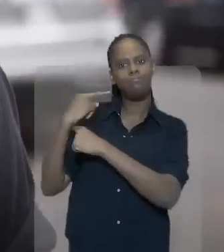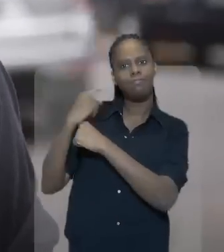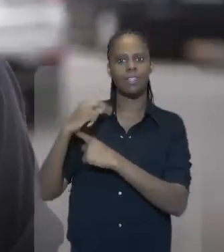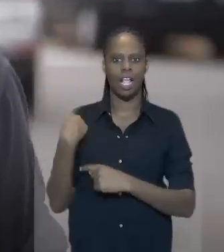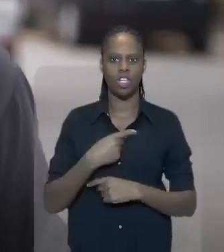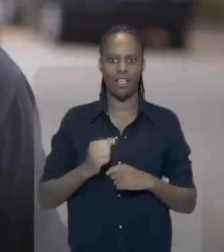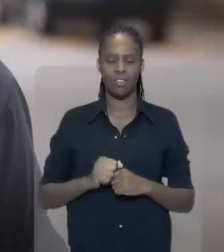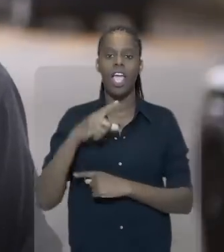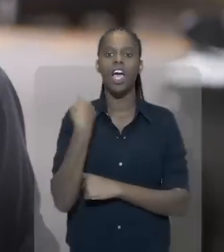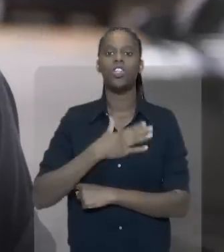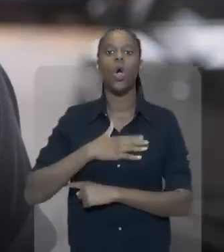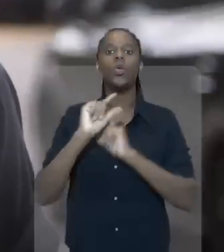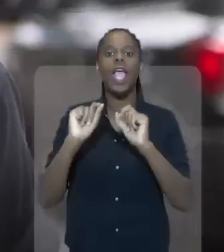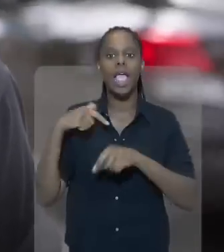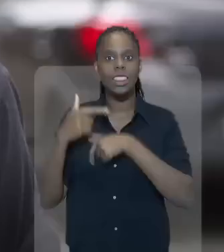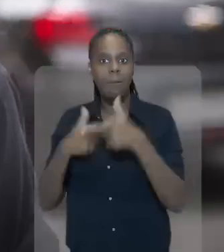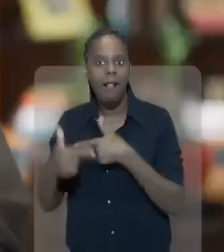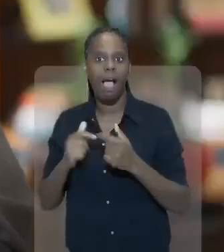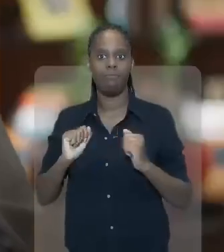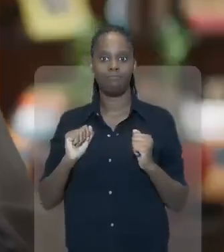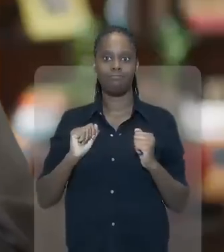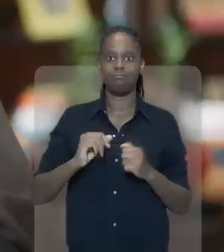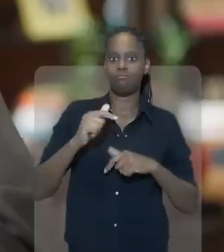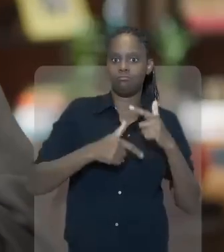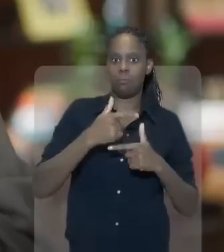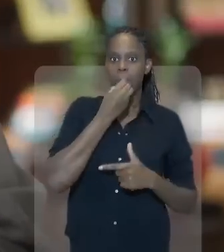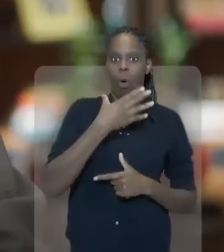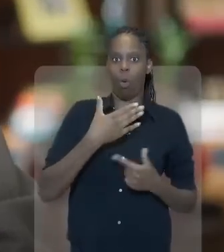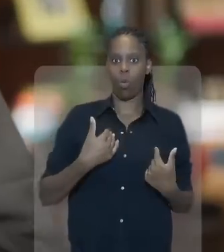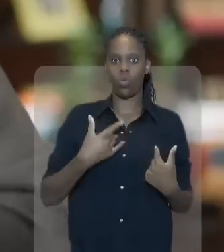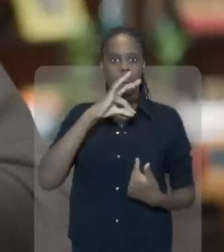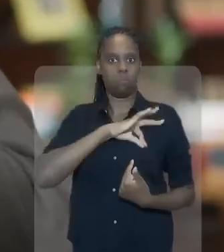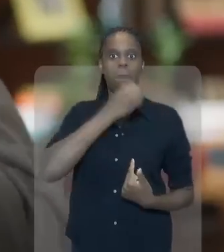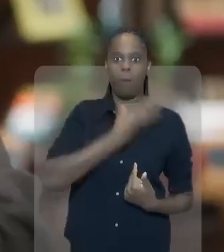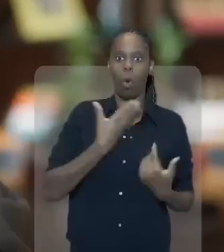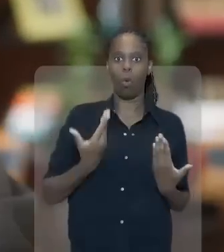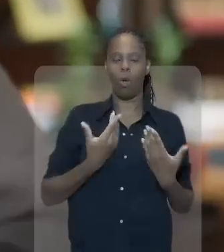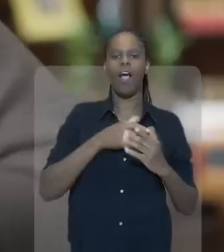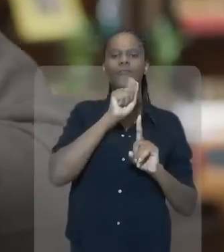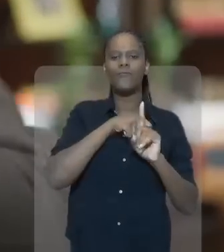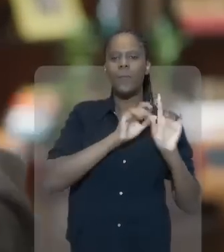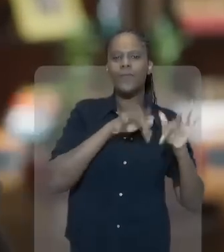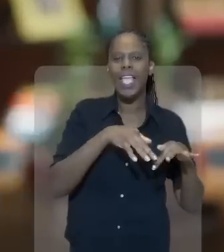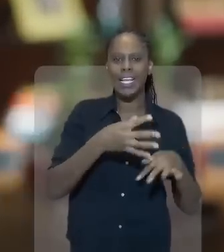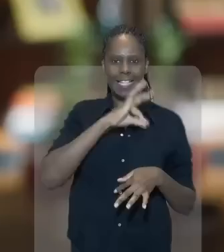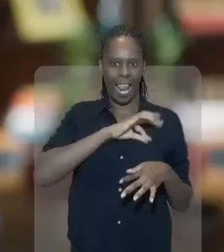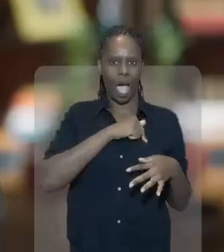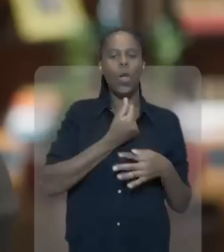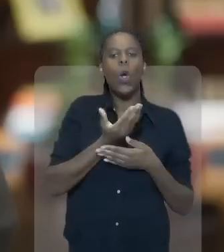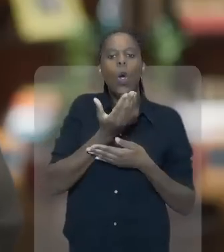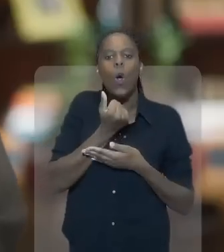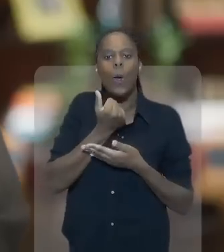nós temos que ter um governo que olhe por nós. O que a gente gosta mesmo é de trabalhar, ter um emprego, ganhar um salário bom.